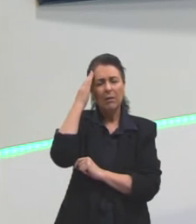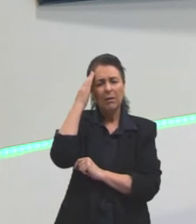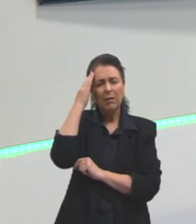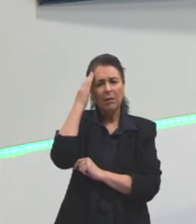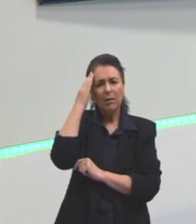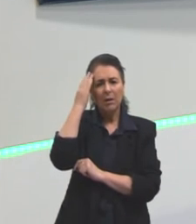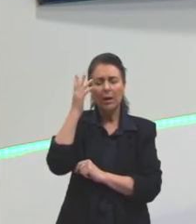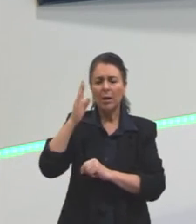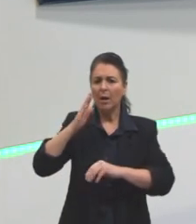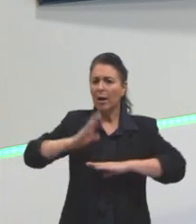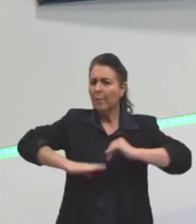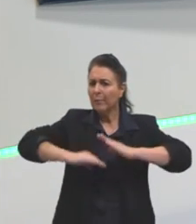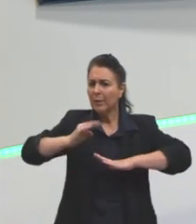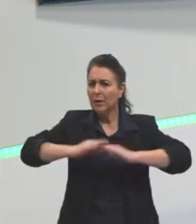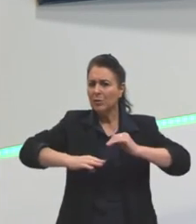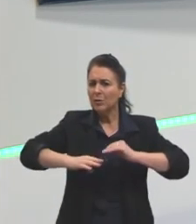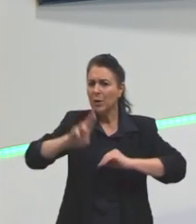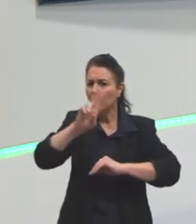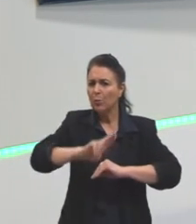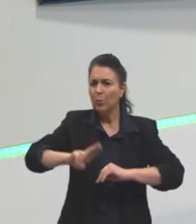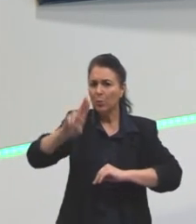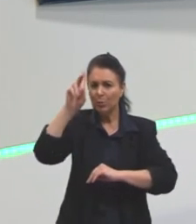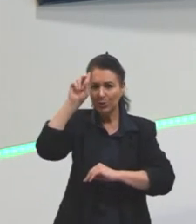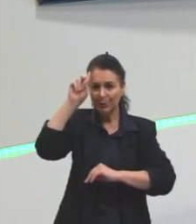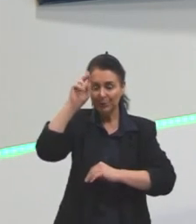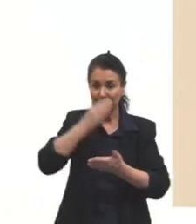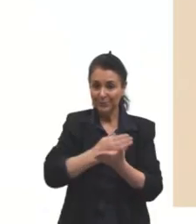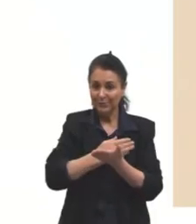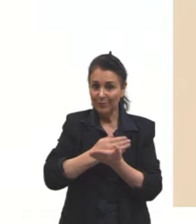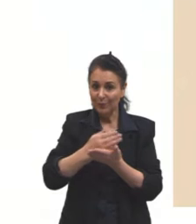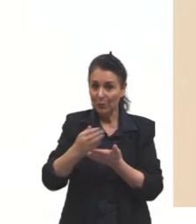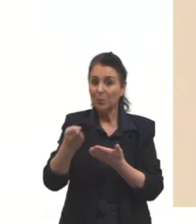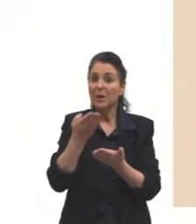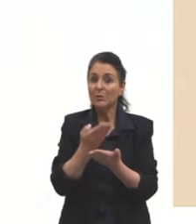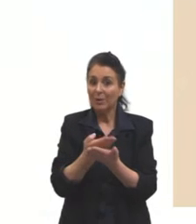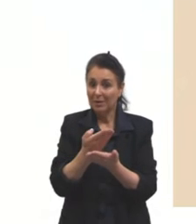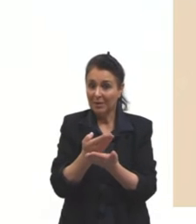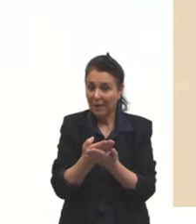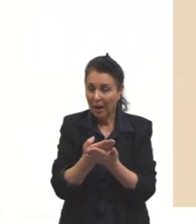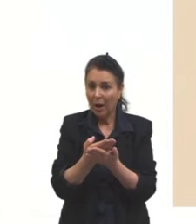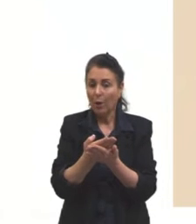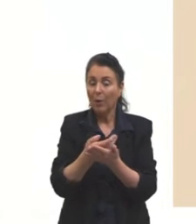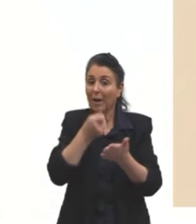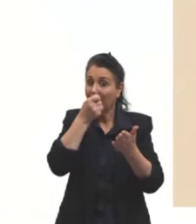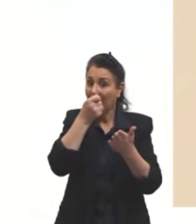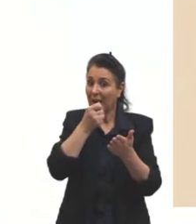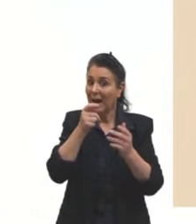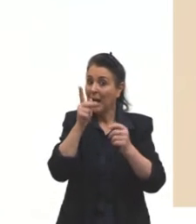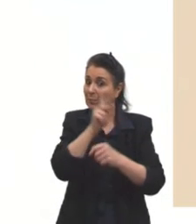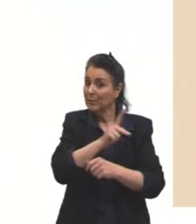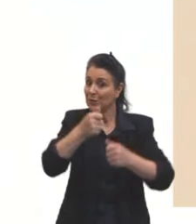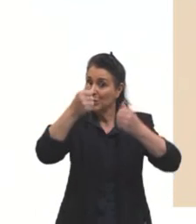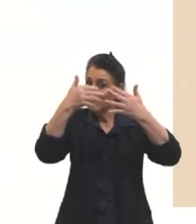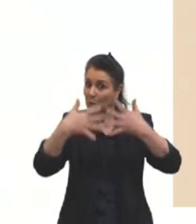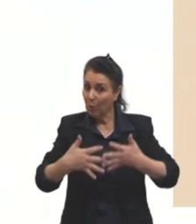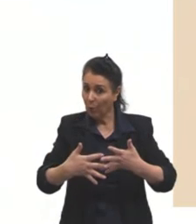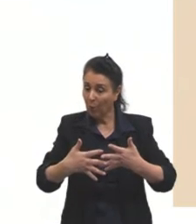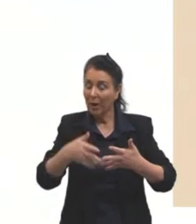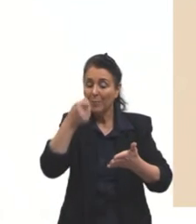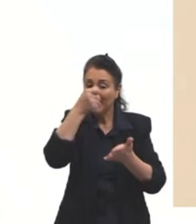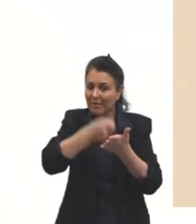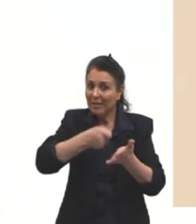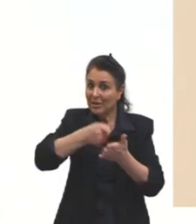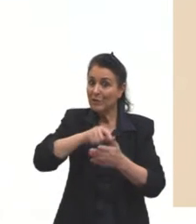nosso dia a dia. Então, aqui, essa aula é o início de uma tentativa de fazer vocês irem